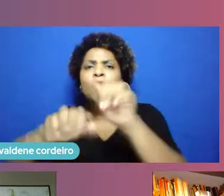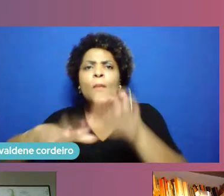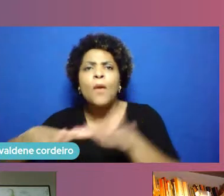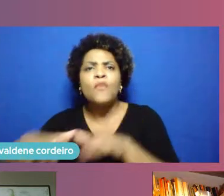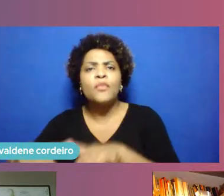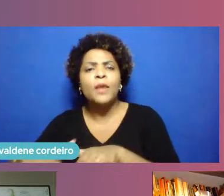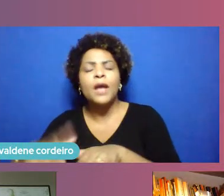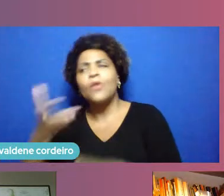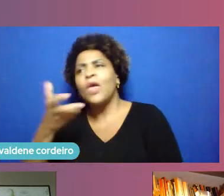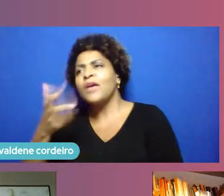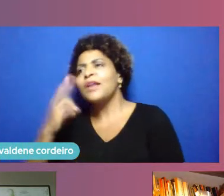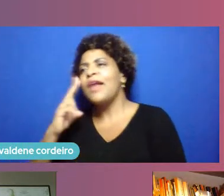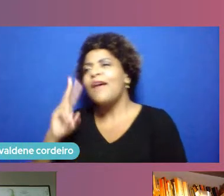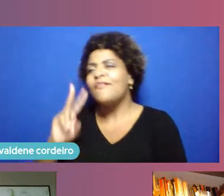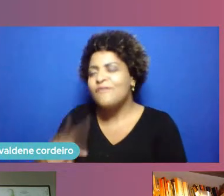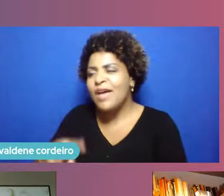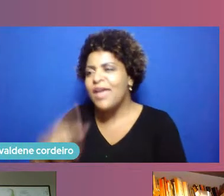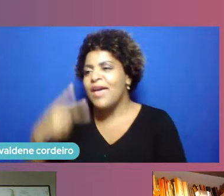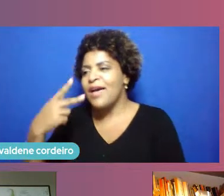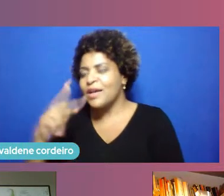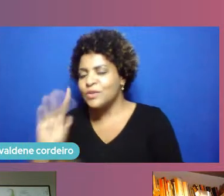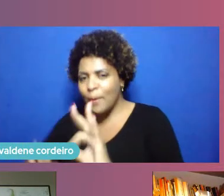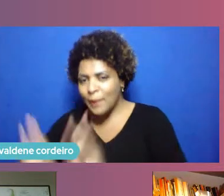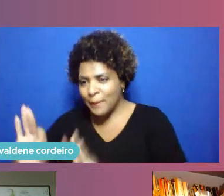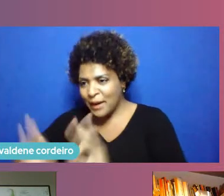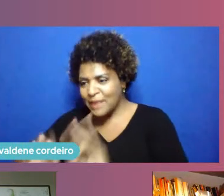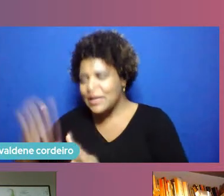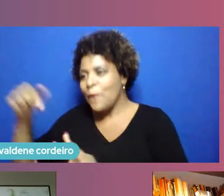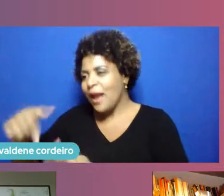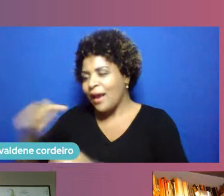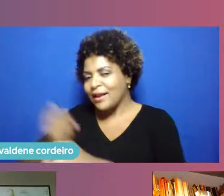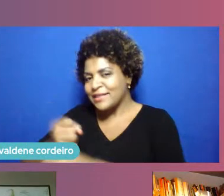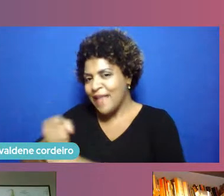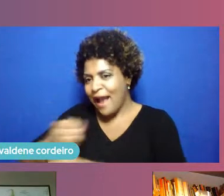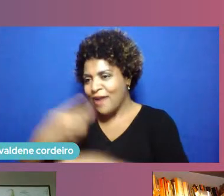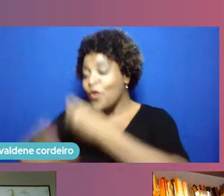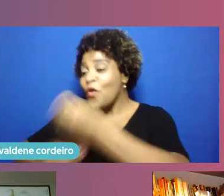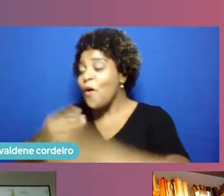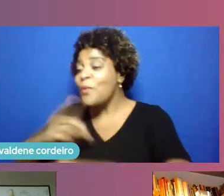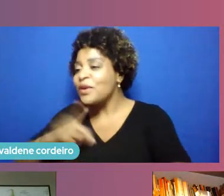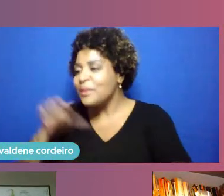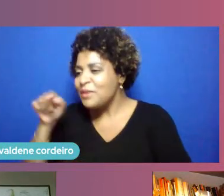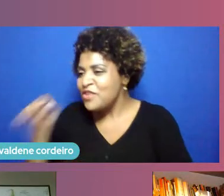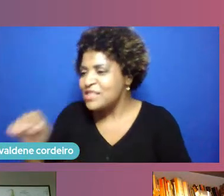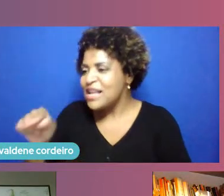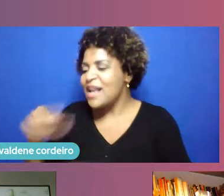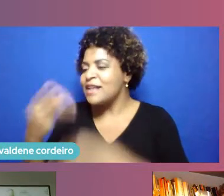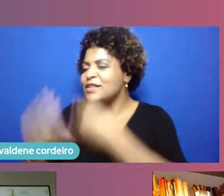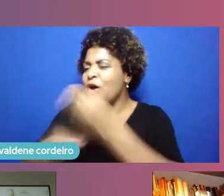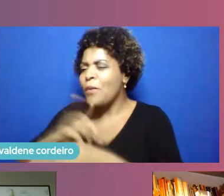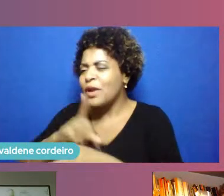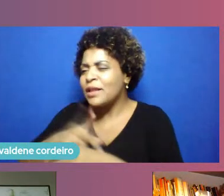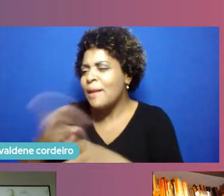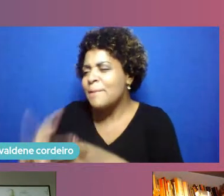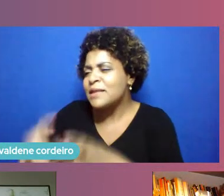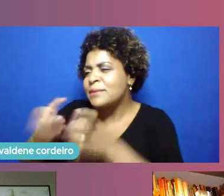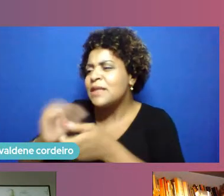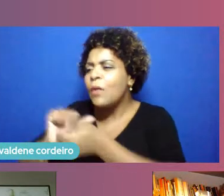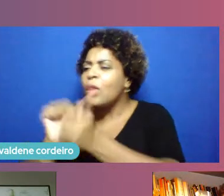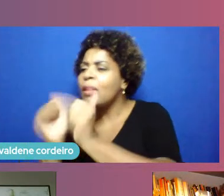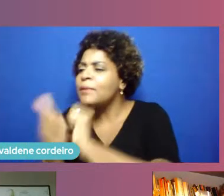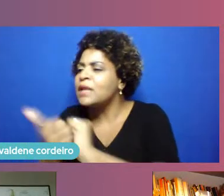nessa preparação, na verdade, para esse ano, como é que está para vocês, como é que foi a percepção e como vocês se adaptaram a tudo isso.